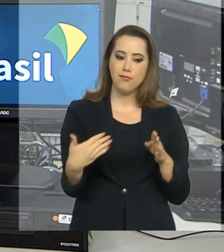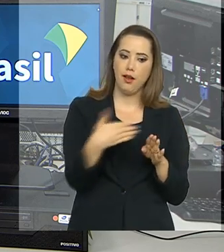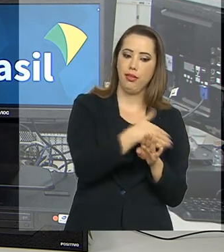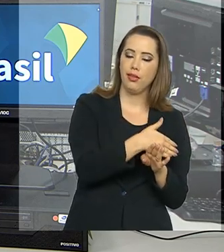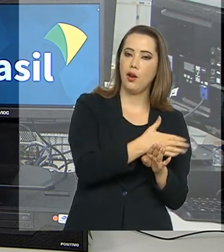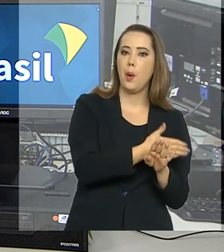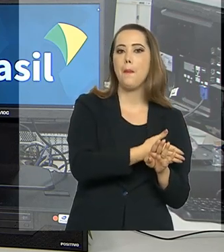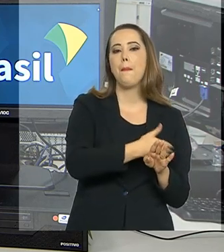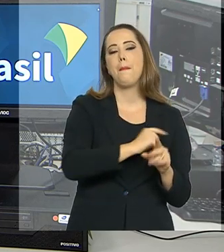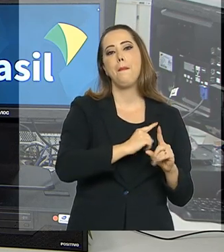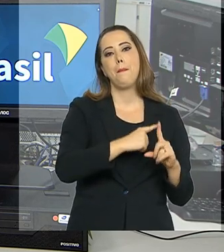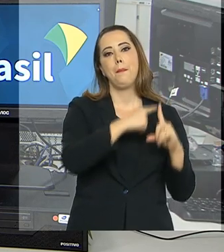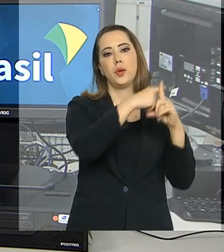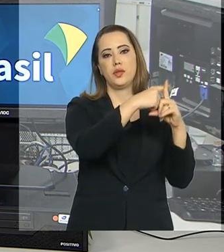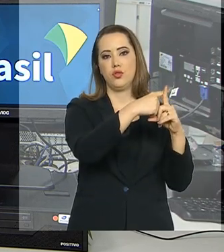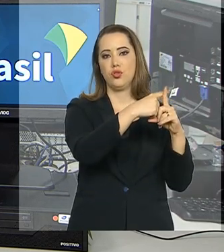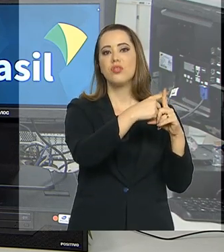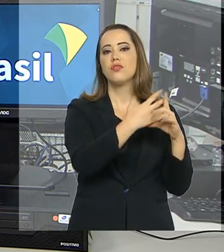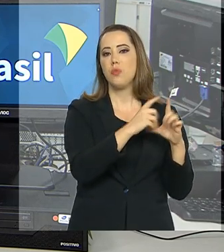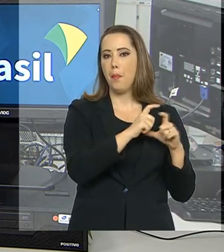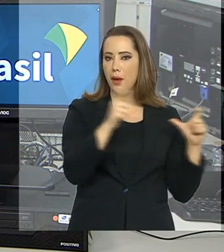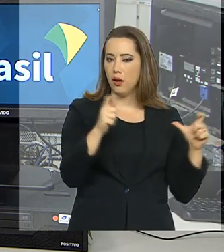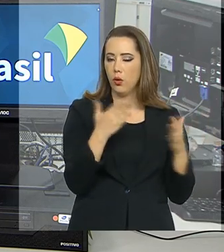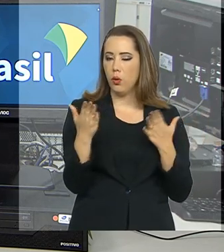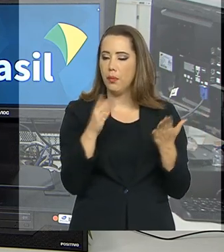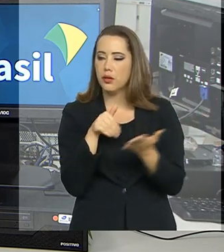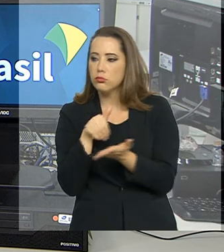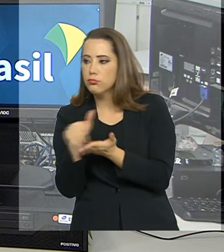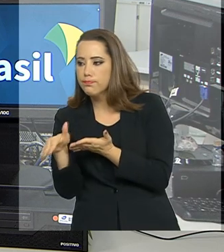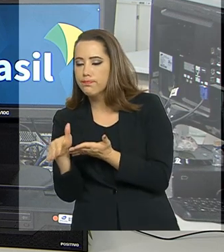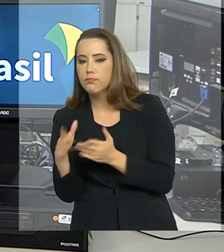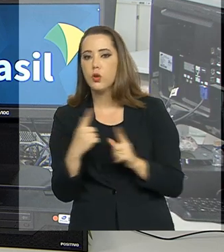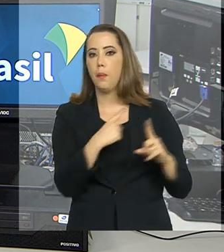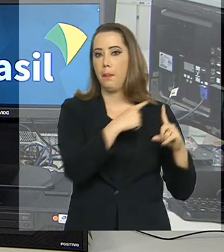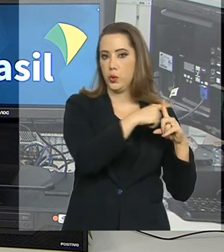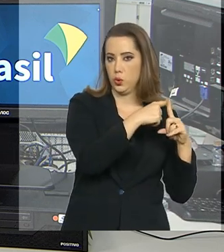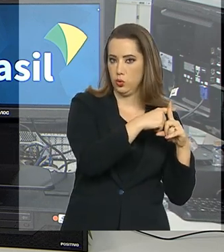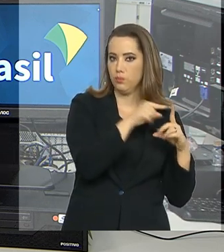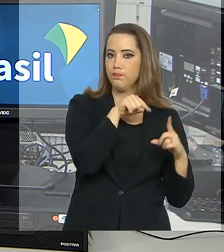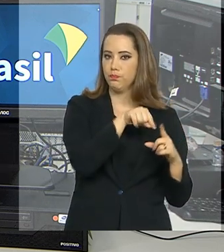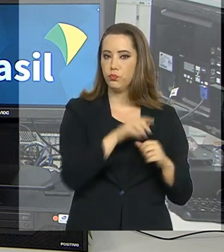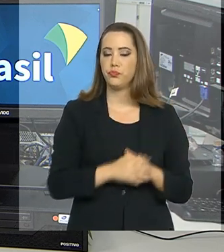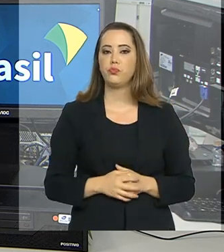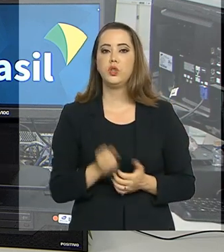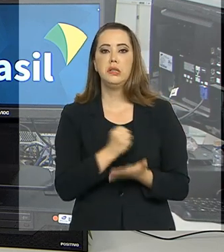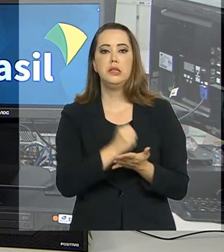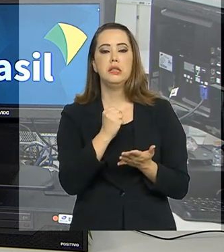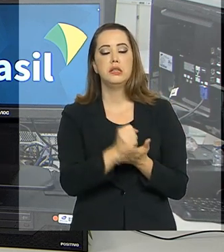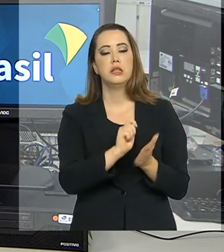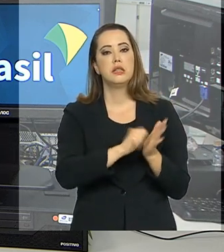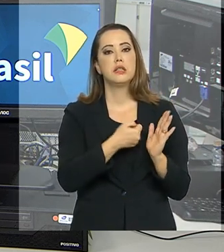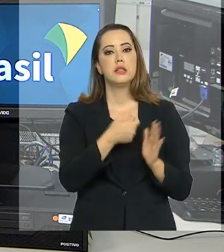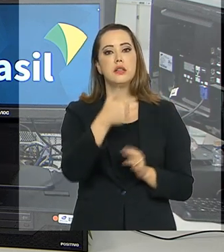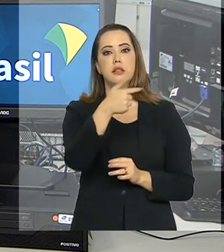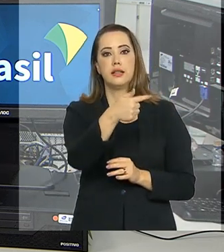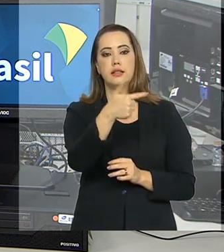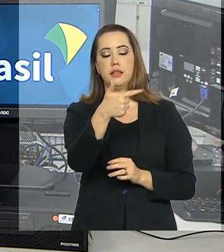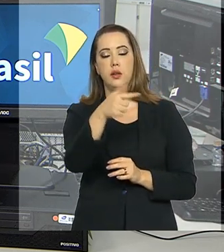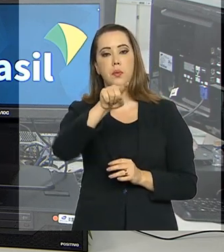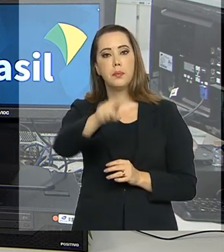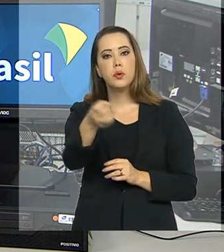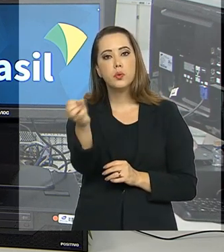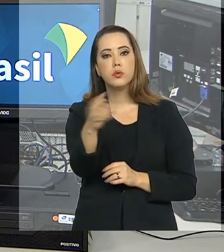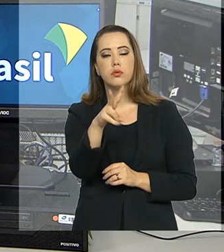demissões no país. O saldo positivo na geração de empregos com carteira assinada em outubro foi de quase 71 mil novas